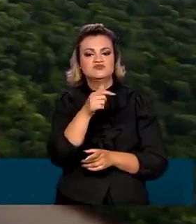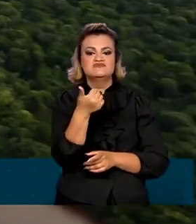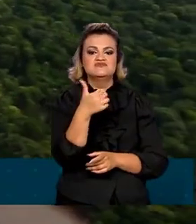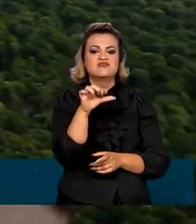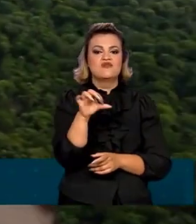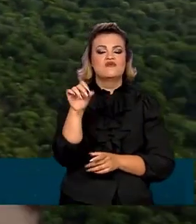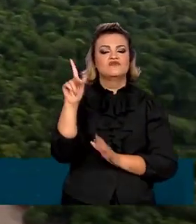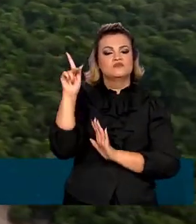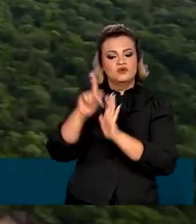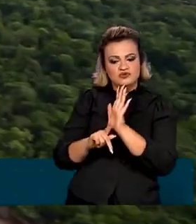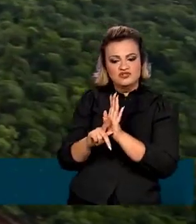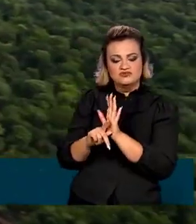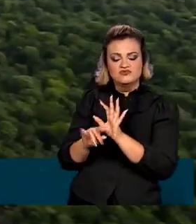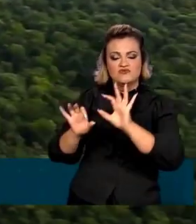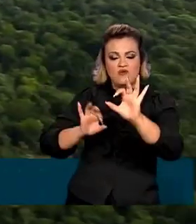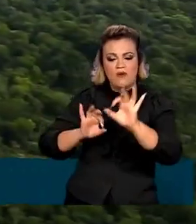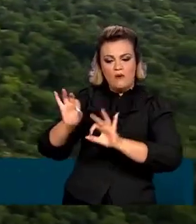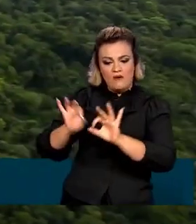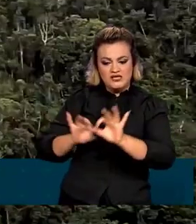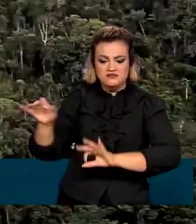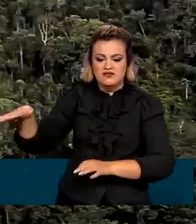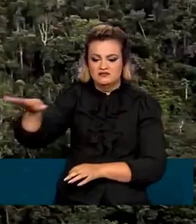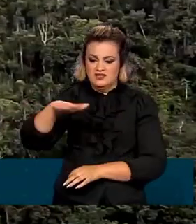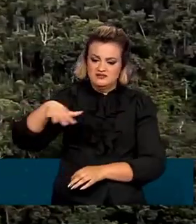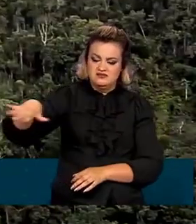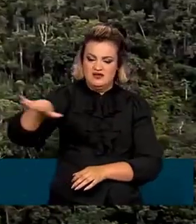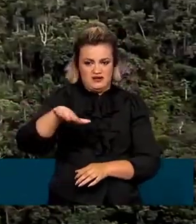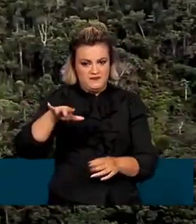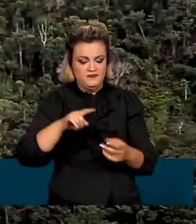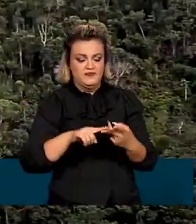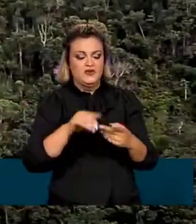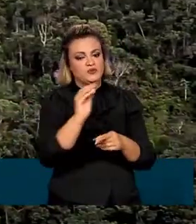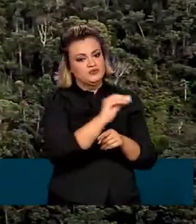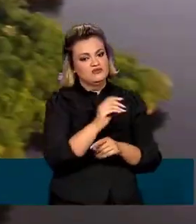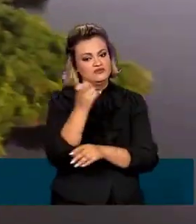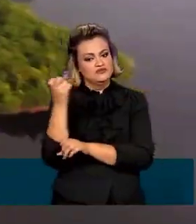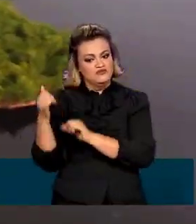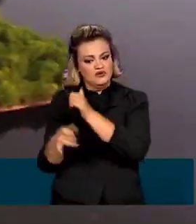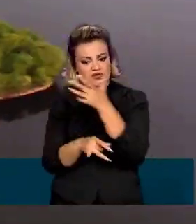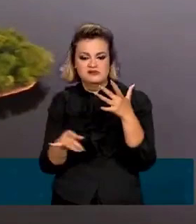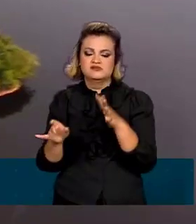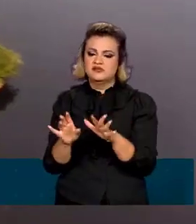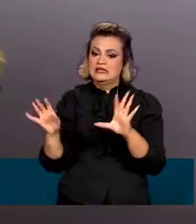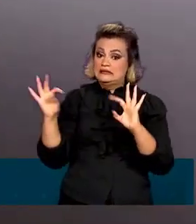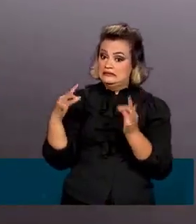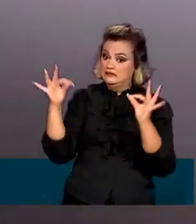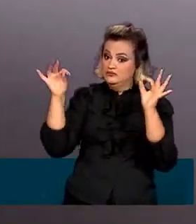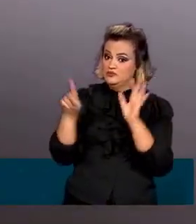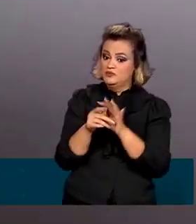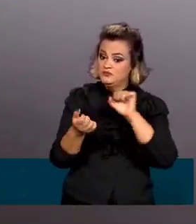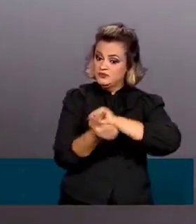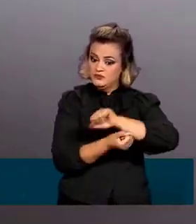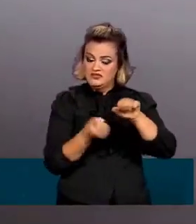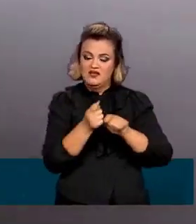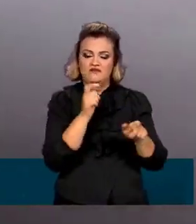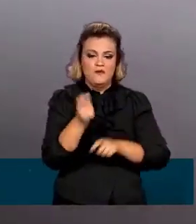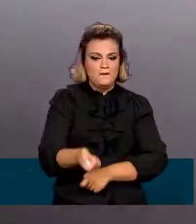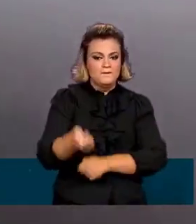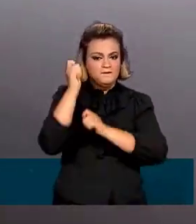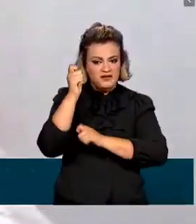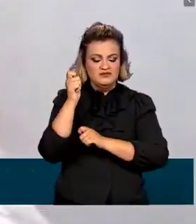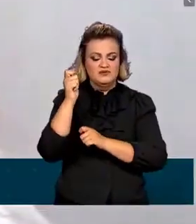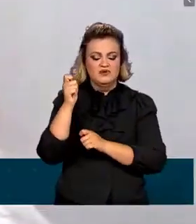relacionados ao ordenamento territorial, restauração e florestamento, tecnologias sustentáveis, pesca e